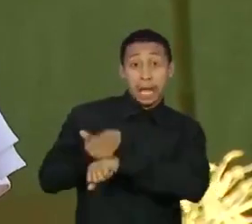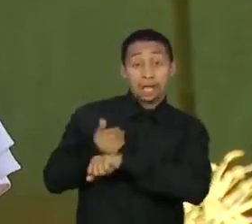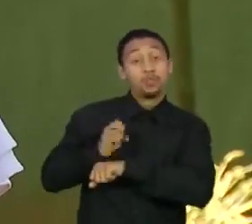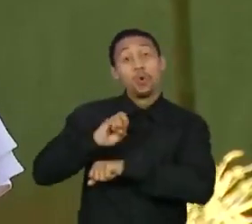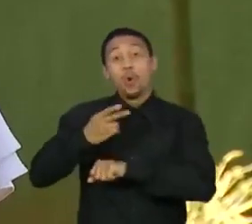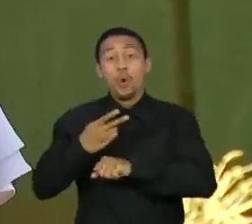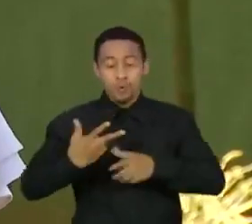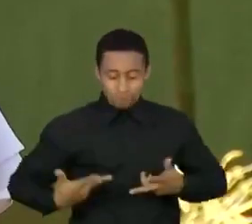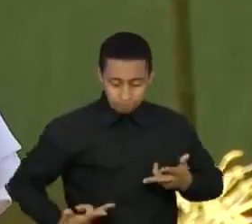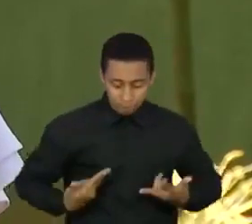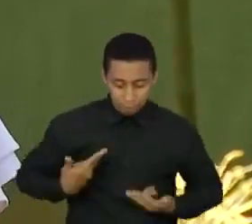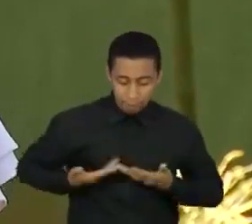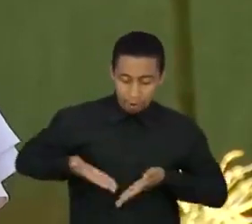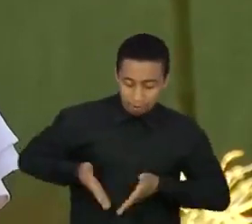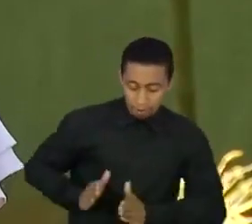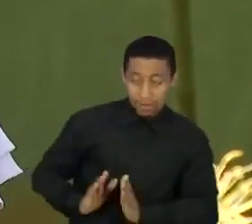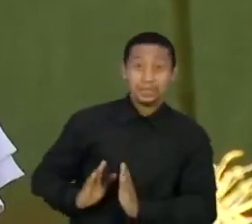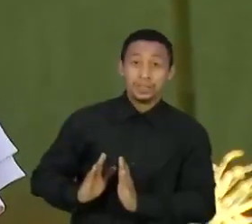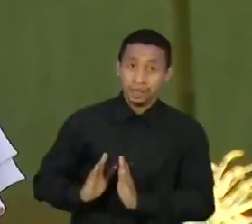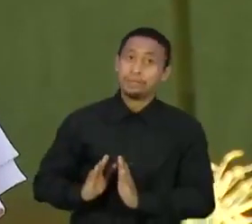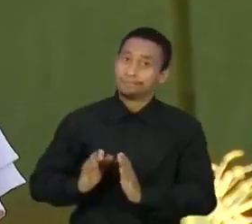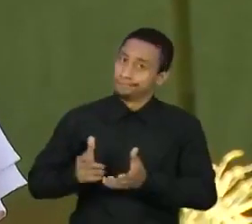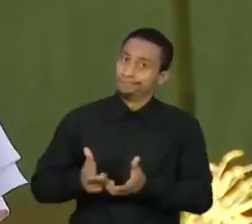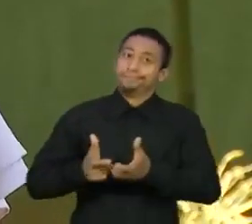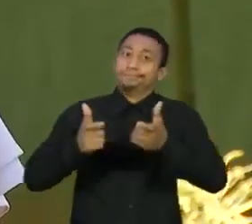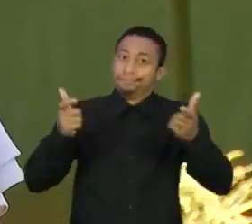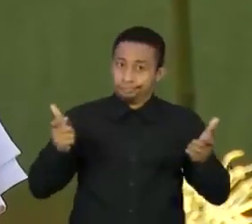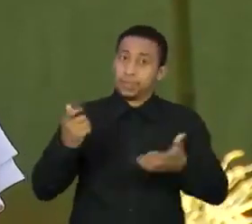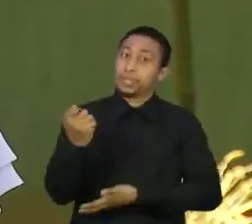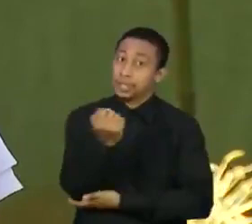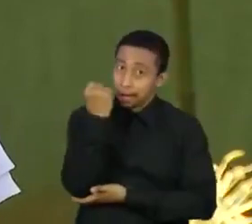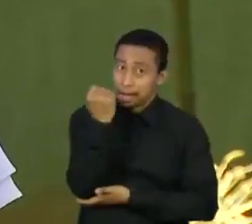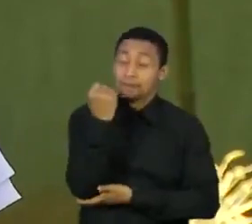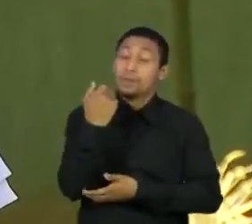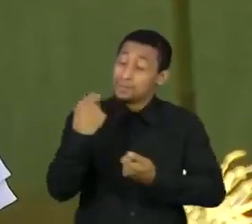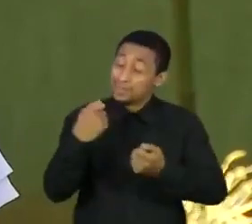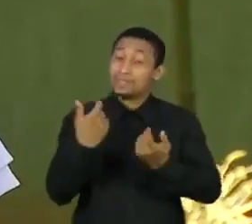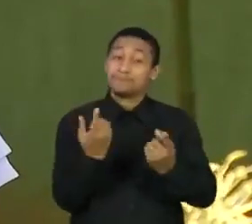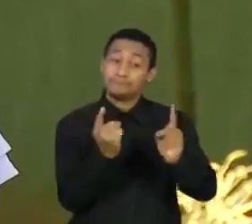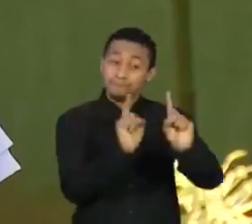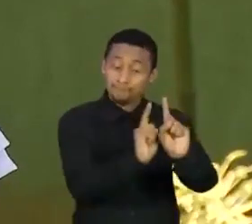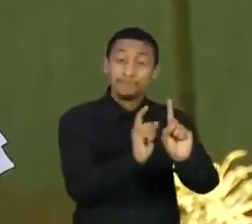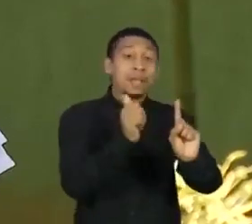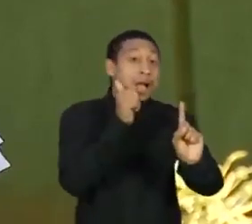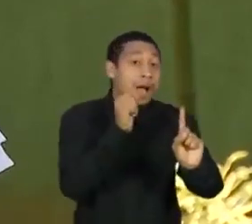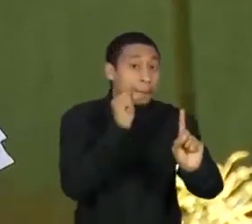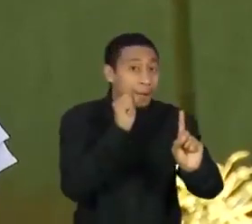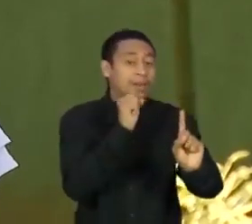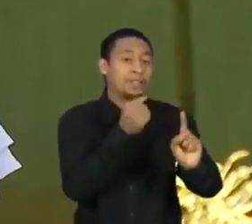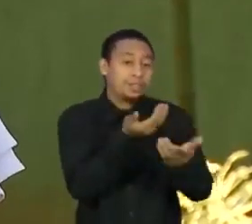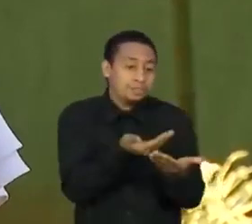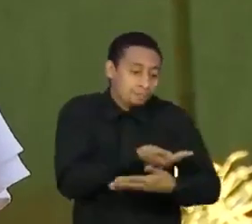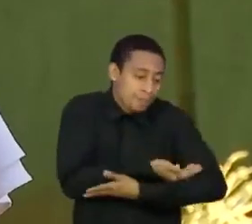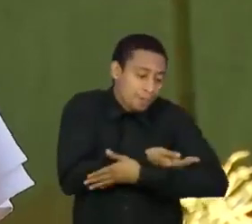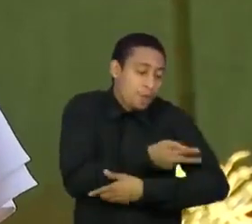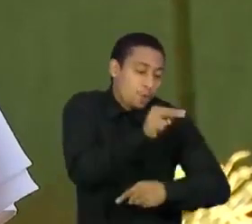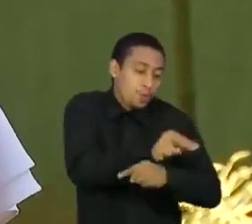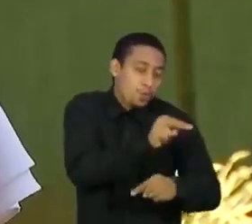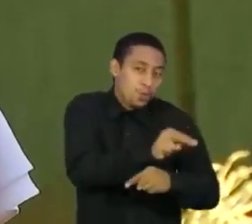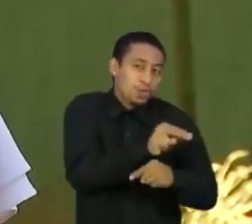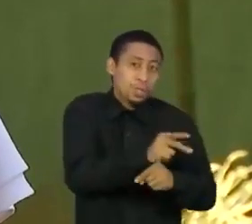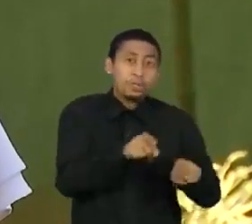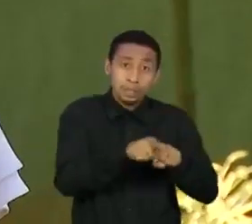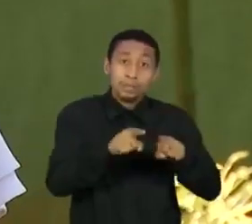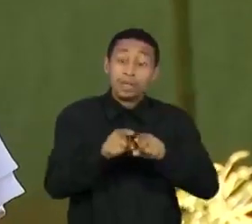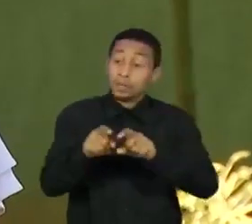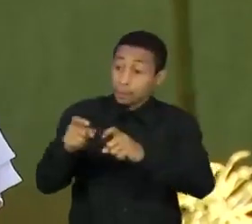Identificar as gestantes infectadas permite que haja acompanhamento tanto da mãe quanto do bebê e ainda protege